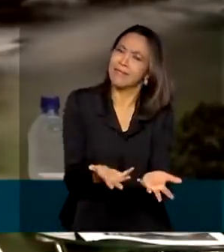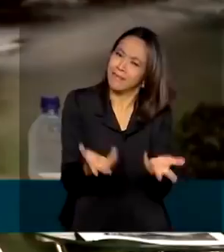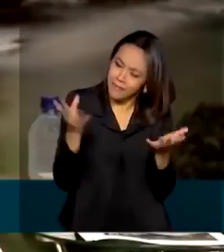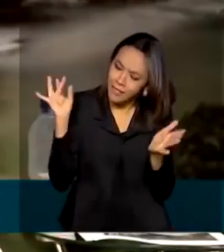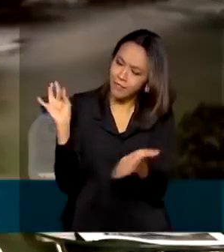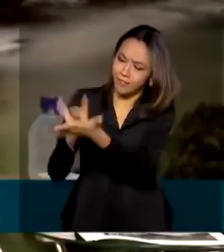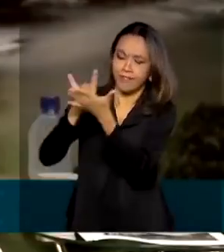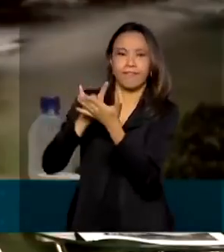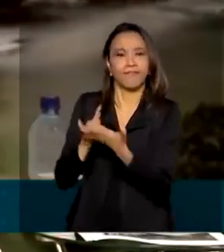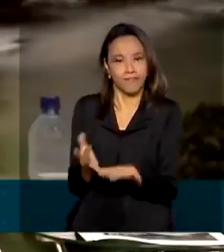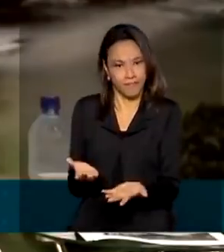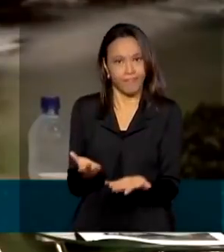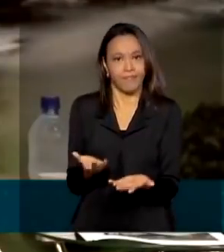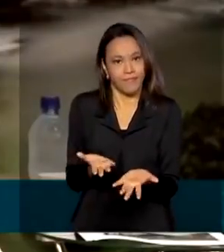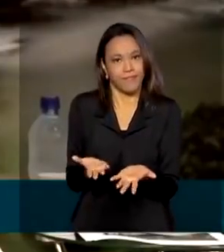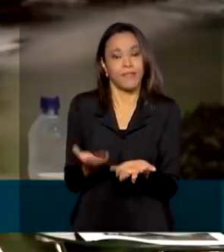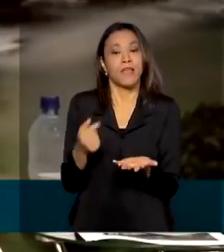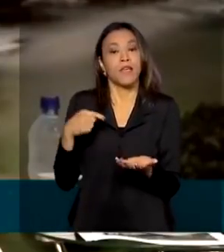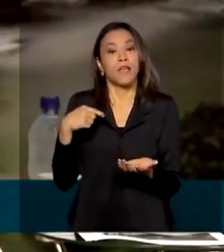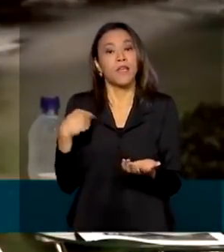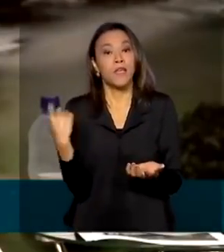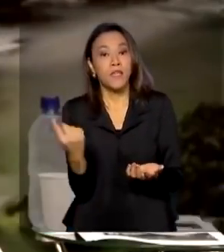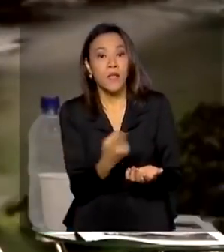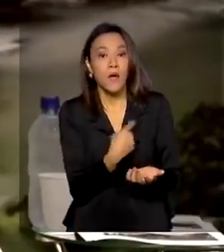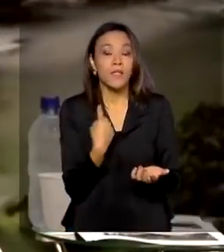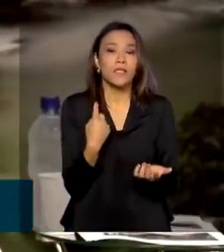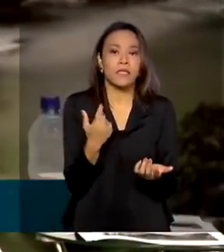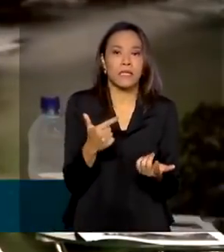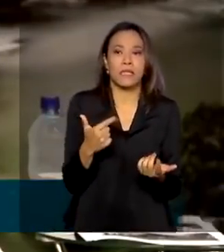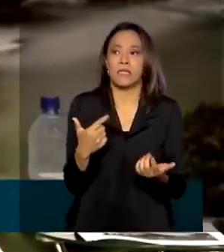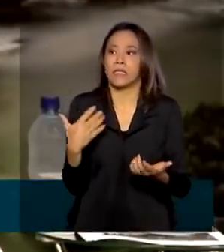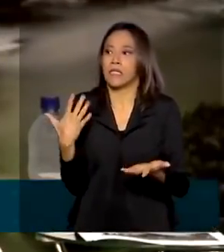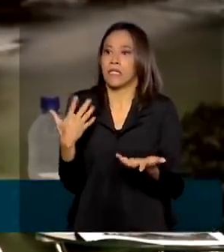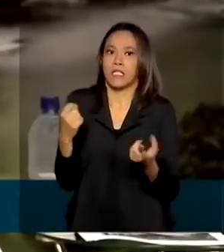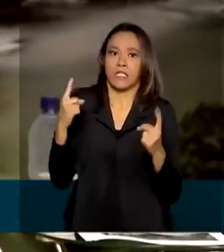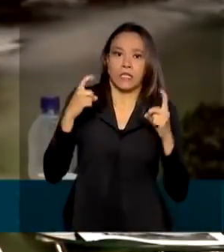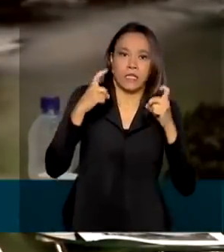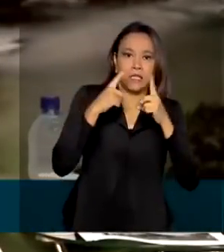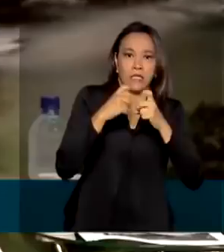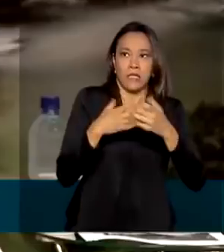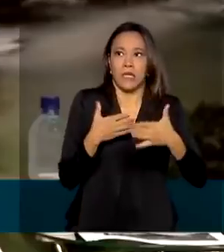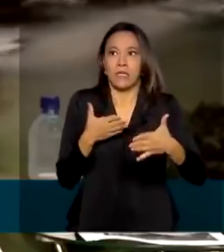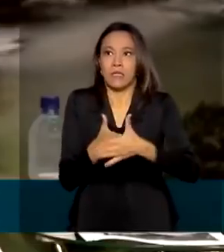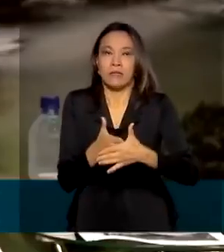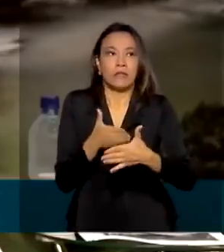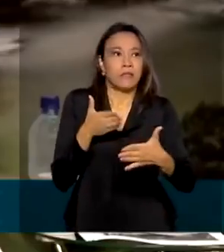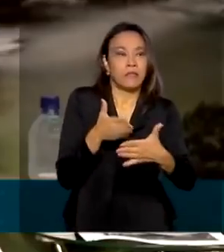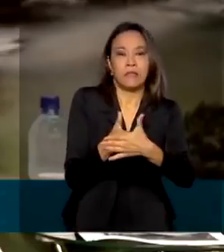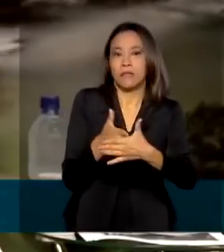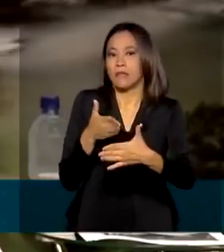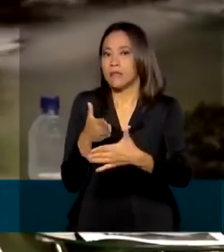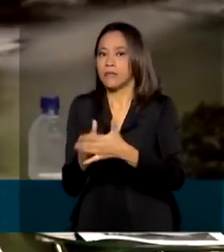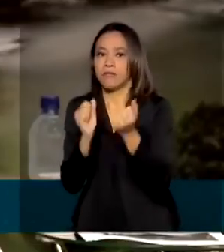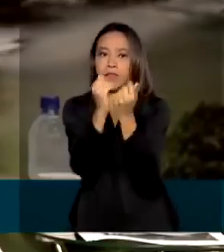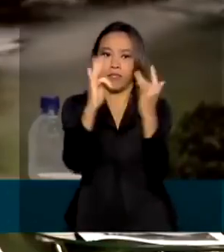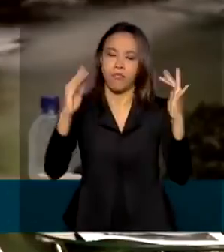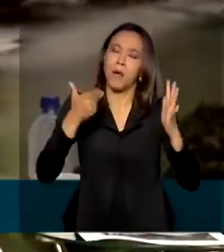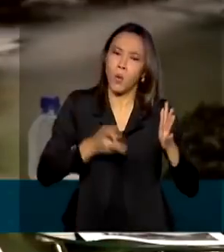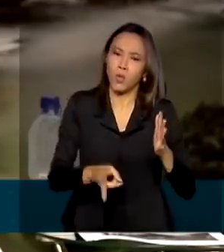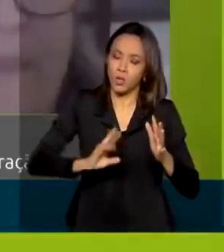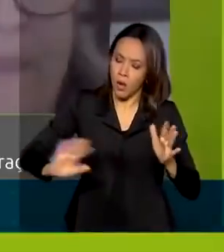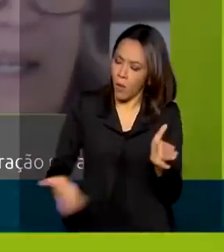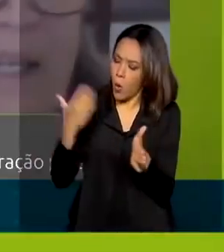e nos coloque sem nenhuma restrição de caráter ambiental para continuar a produção mais